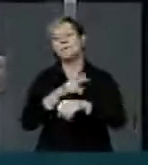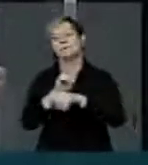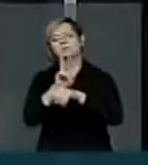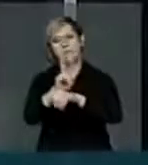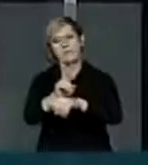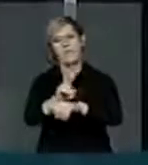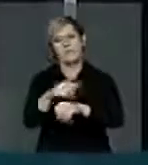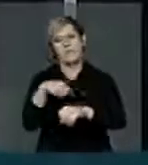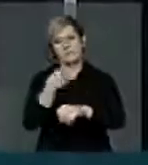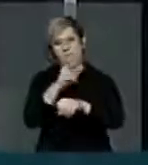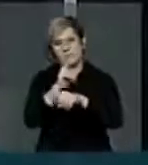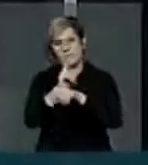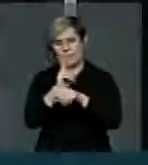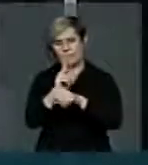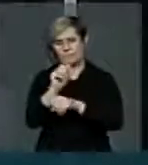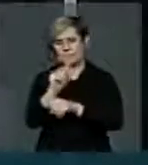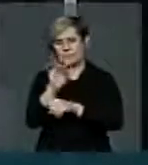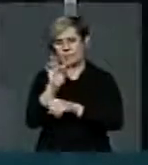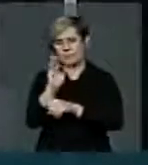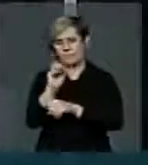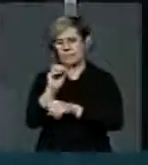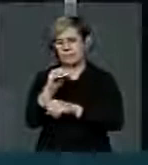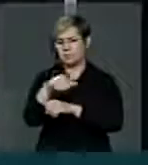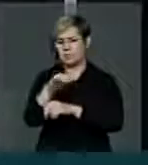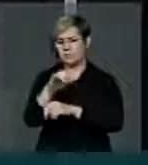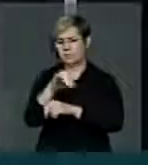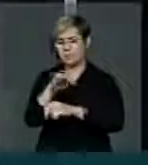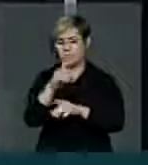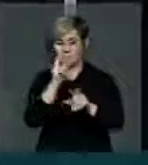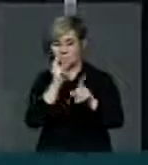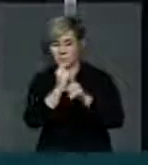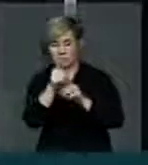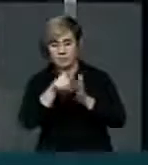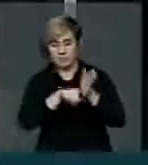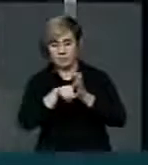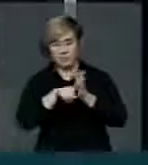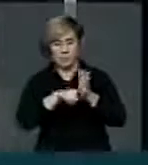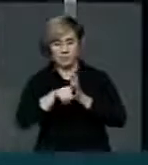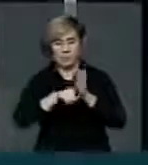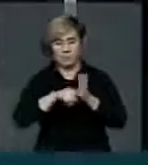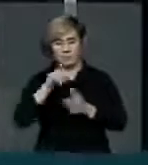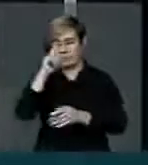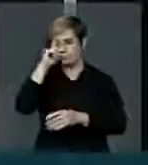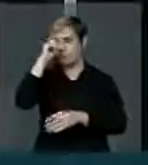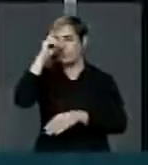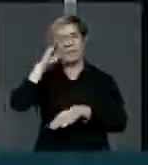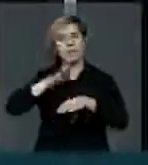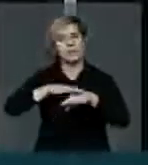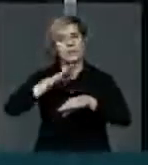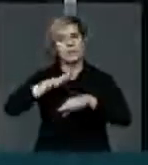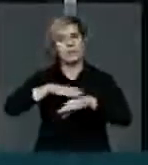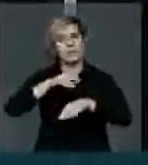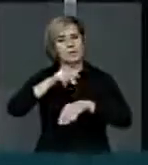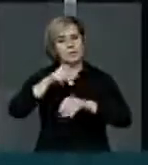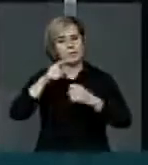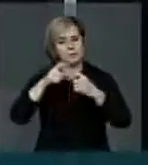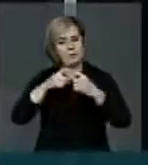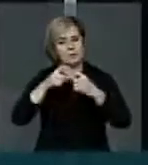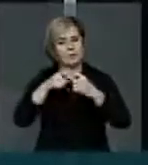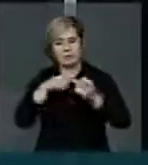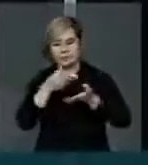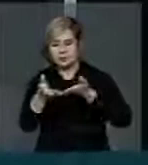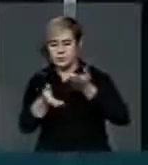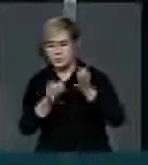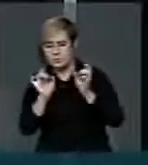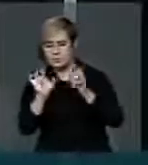gente defende que o ato médico, o diagnóstico é uma prerrogativa do médico, para onde ele foi preparado, nós